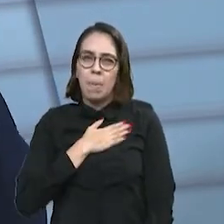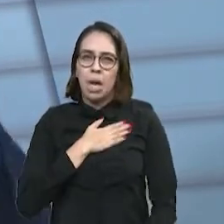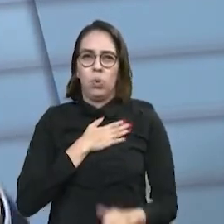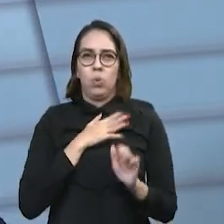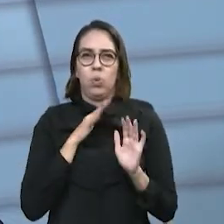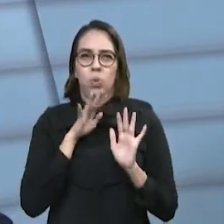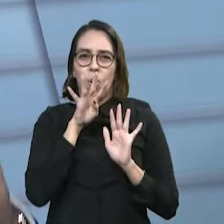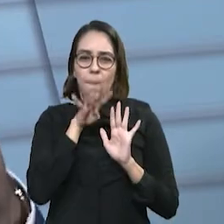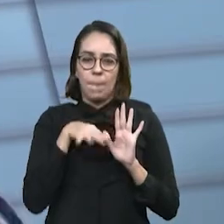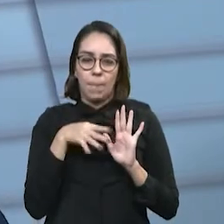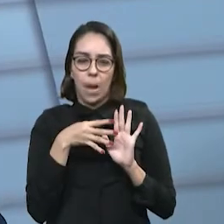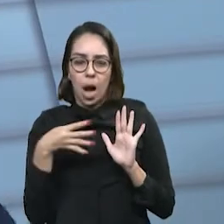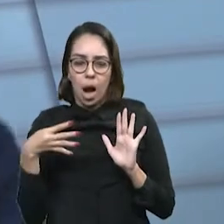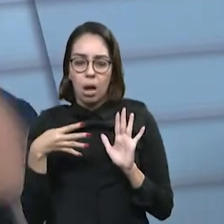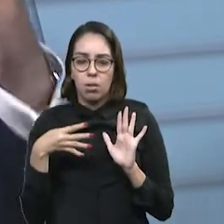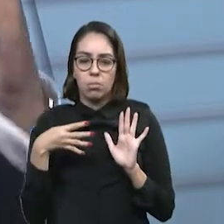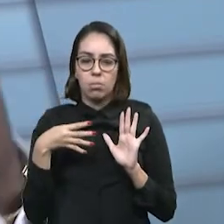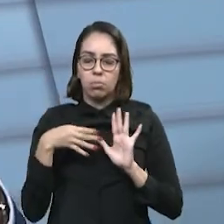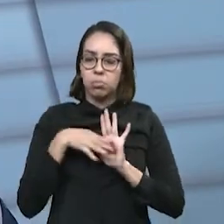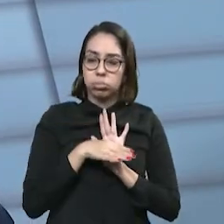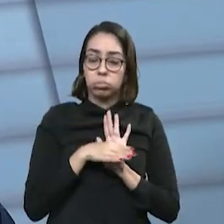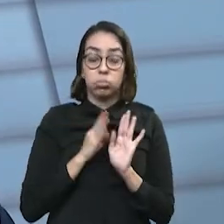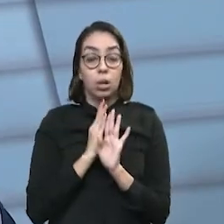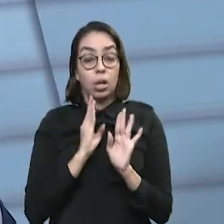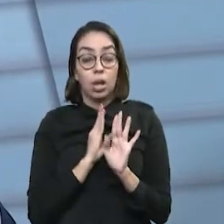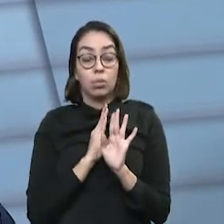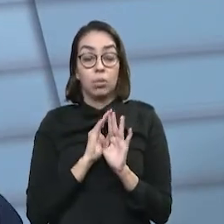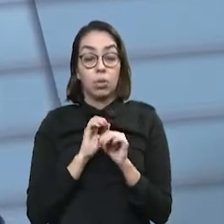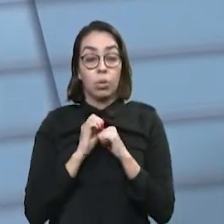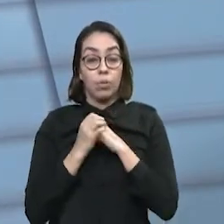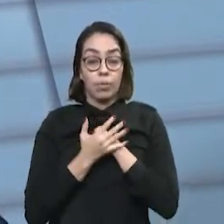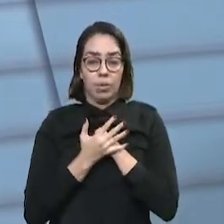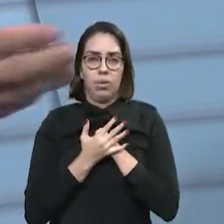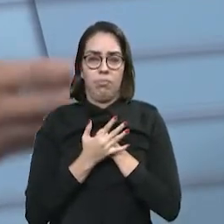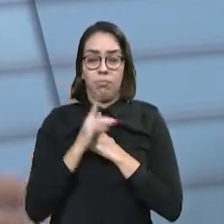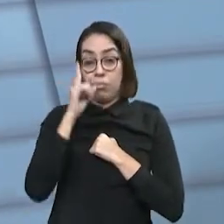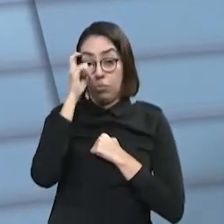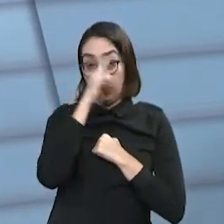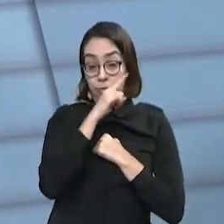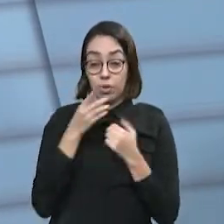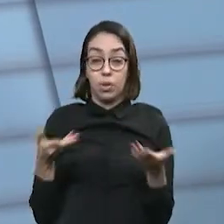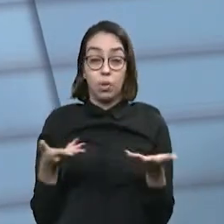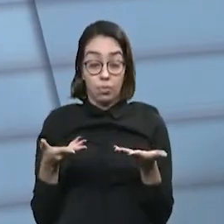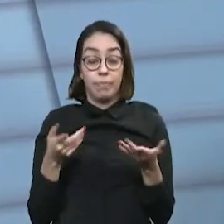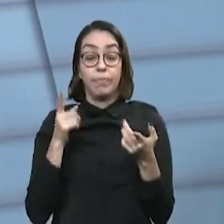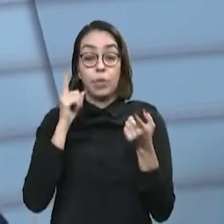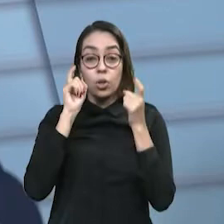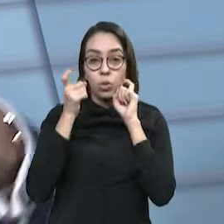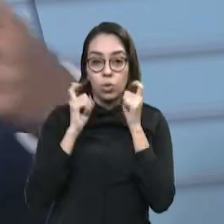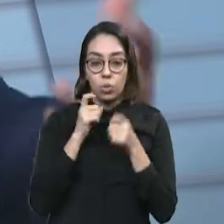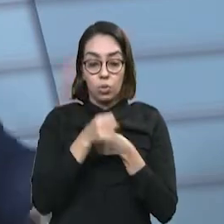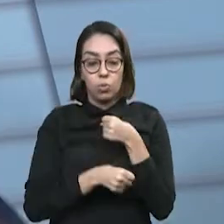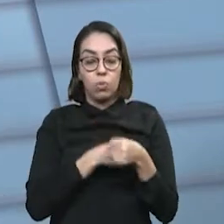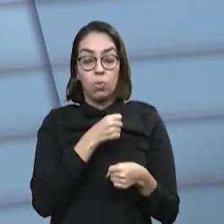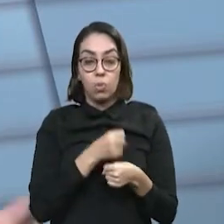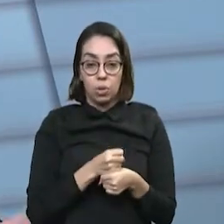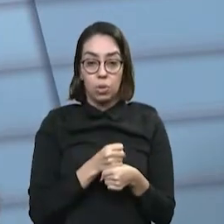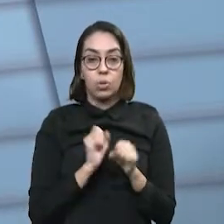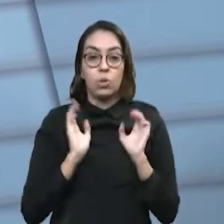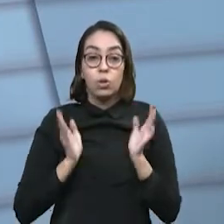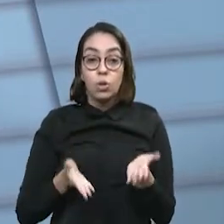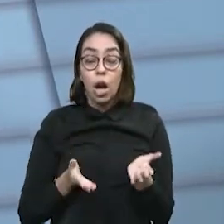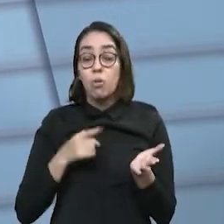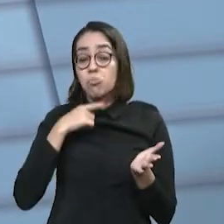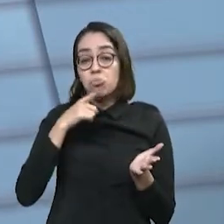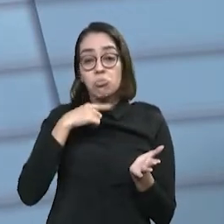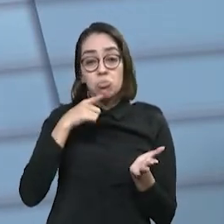scores estão em queda dada a pandemia? Então, outra matéria que foi discutida em 2020 e 2021 e não prosperou,